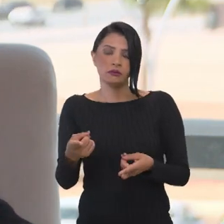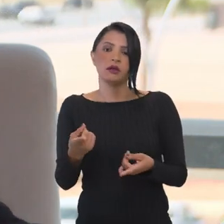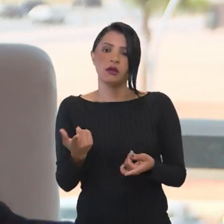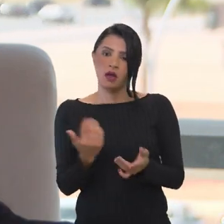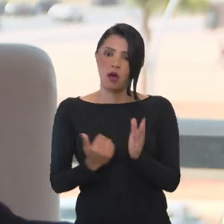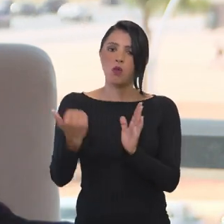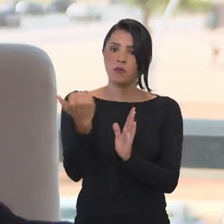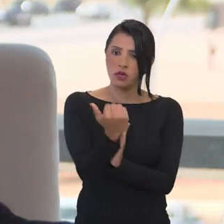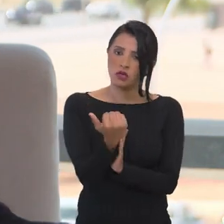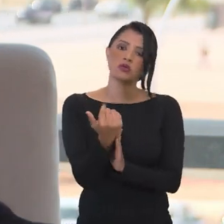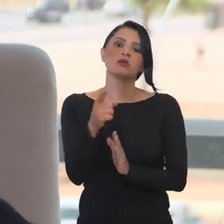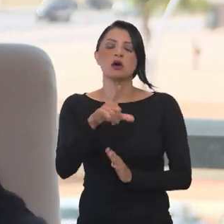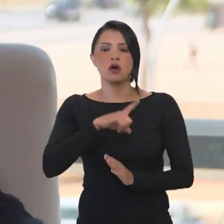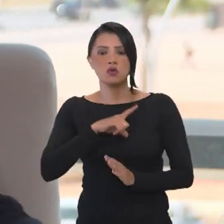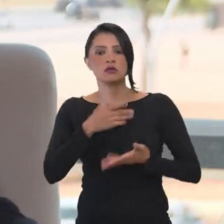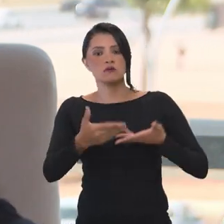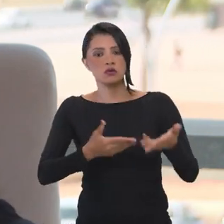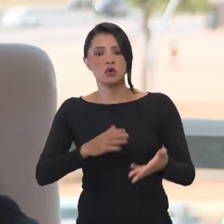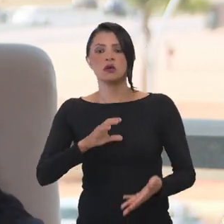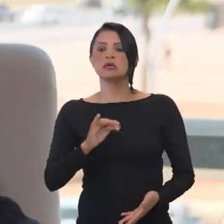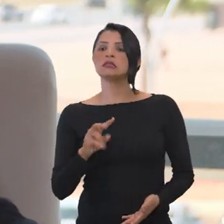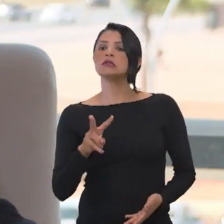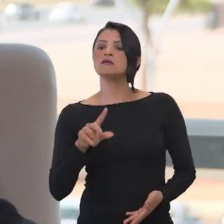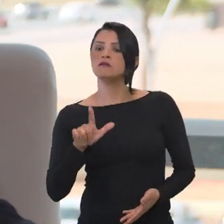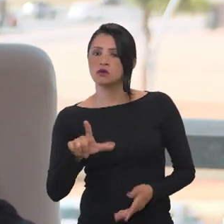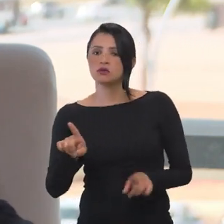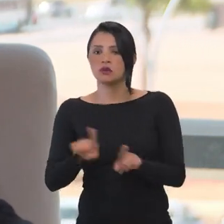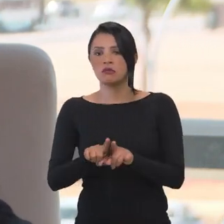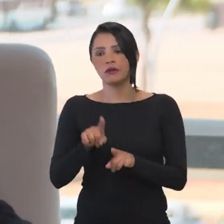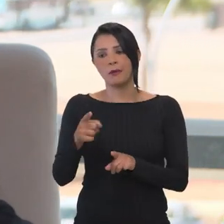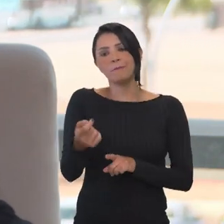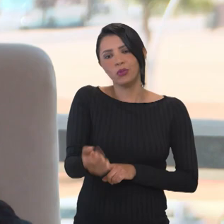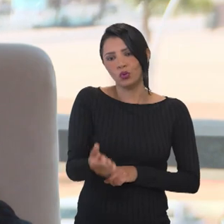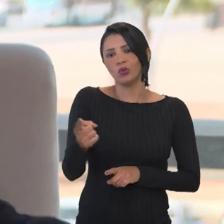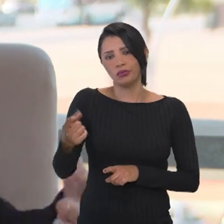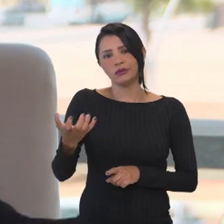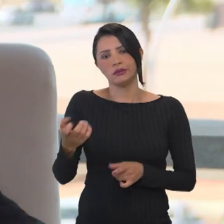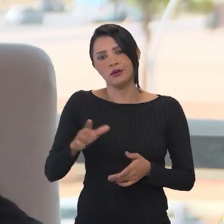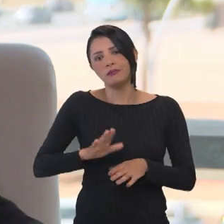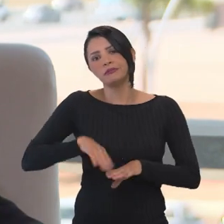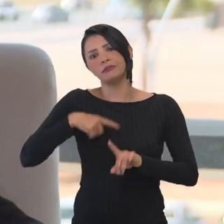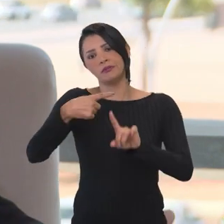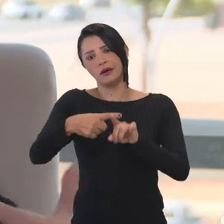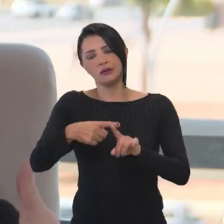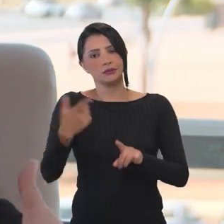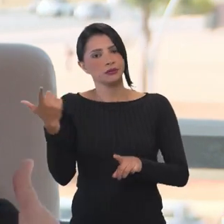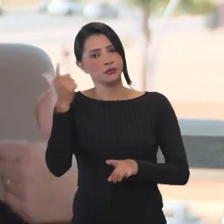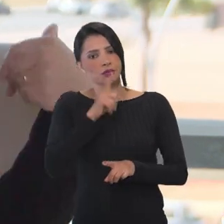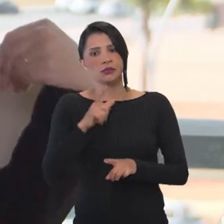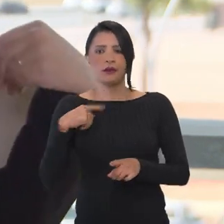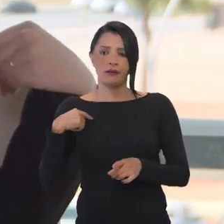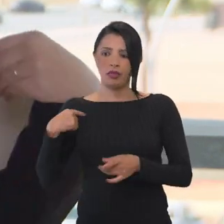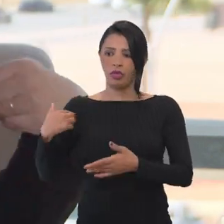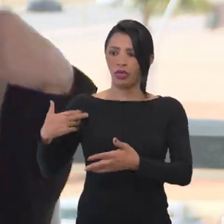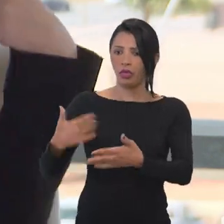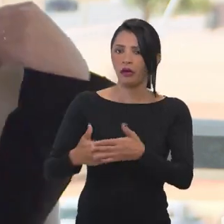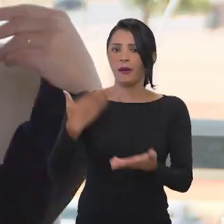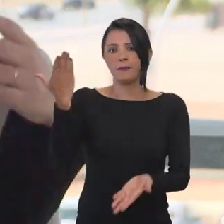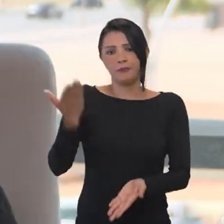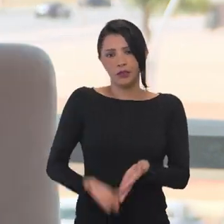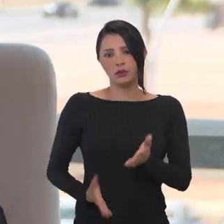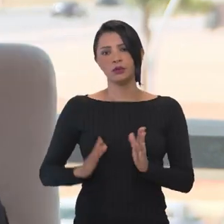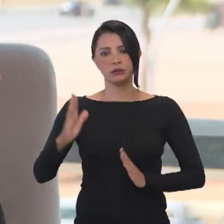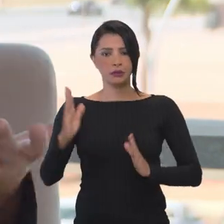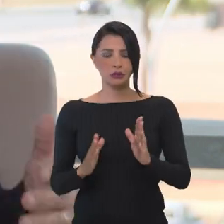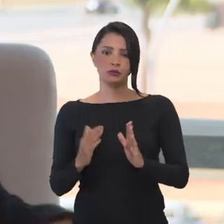Você estender um aumento também aos servidores civis. E claro, muito aquém do que eles gostariam, porque a não tem condições de recuperar a perda